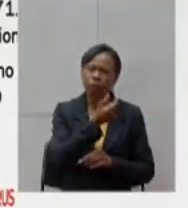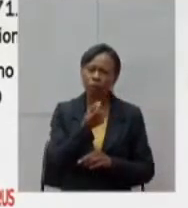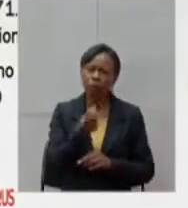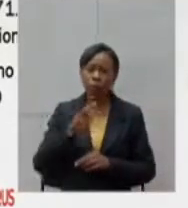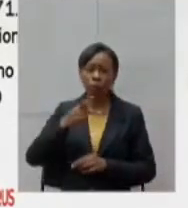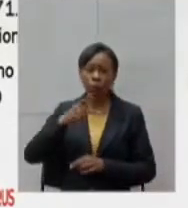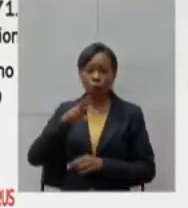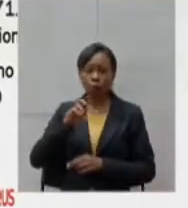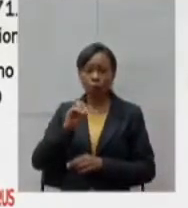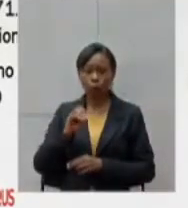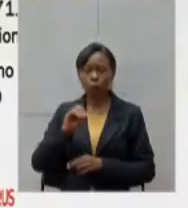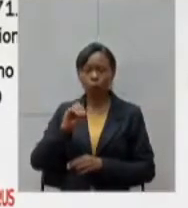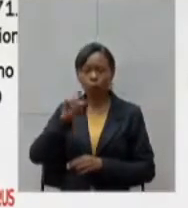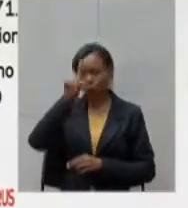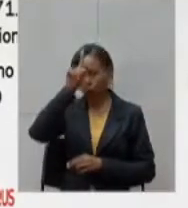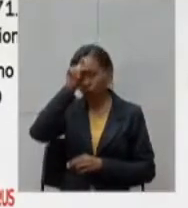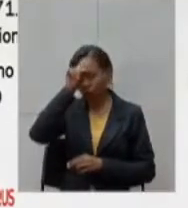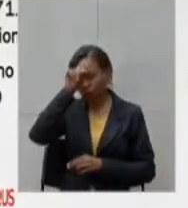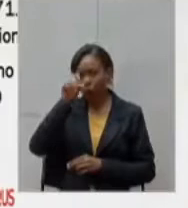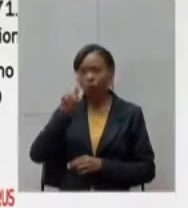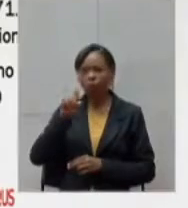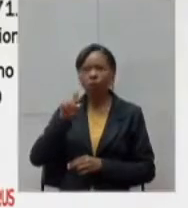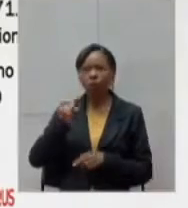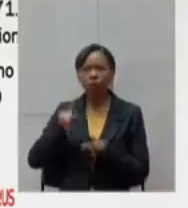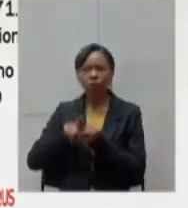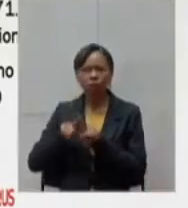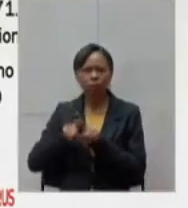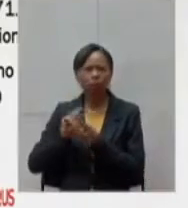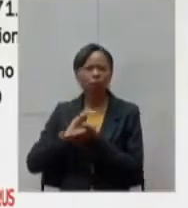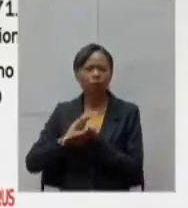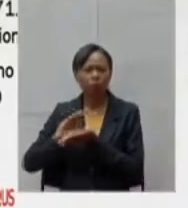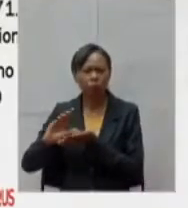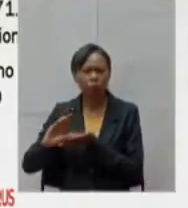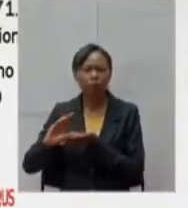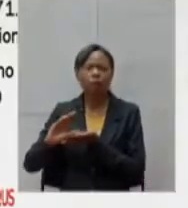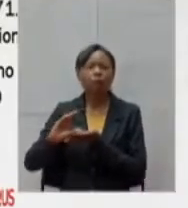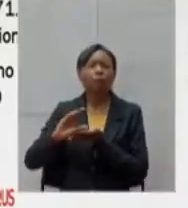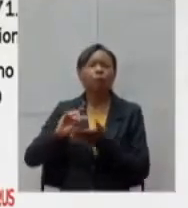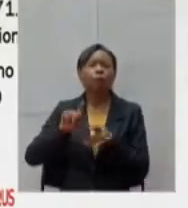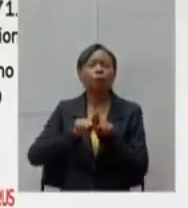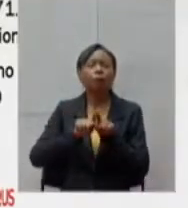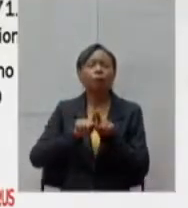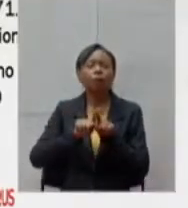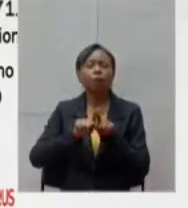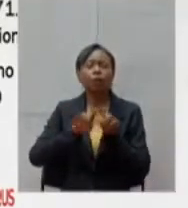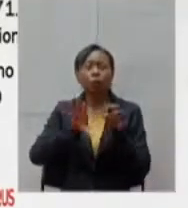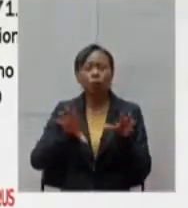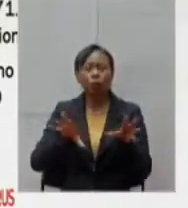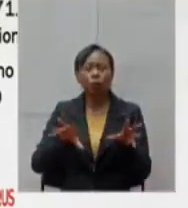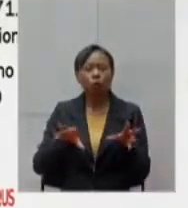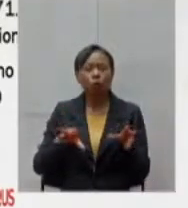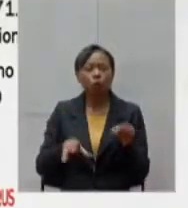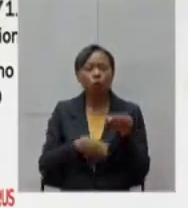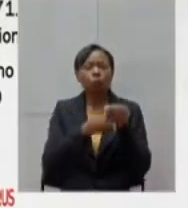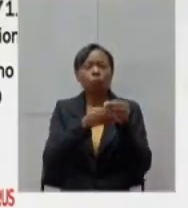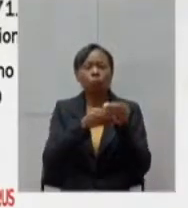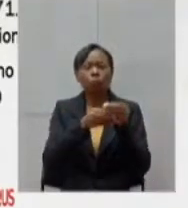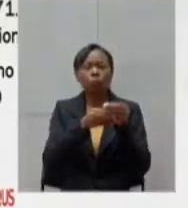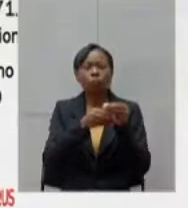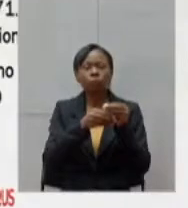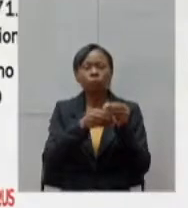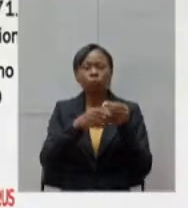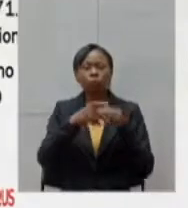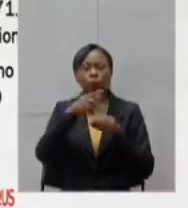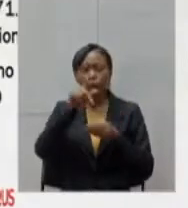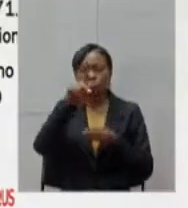75%, nós passamos para 100%, fizemos uma parcela extra de PROOSP, que somou